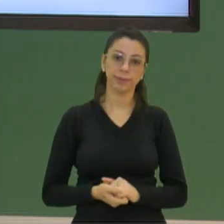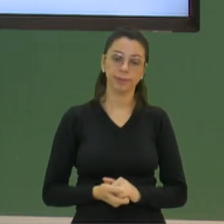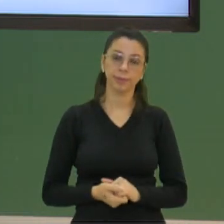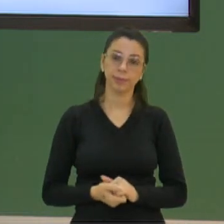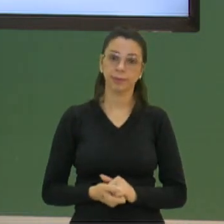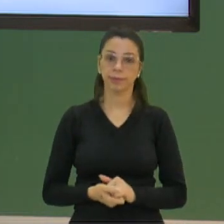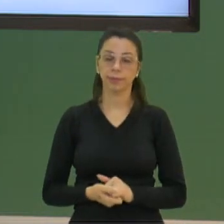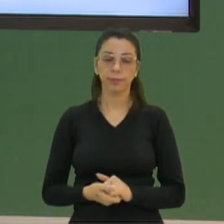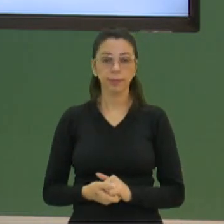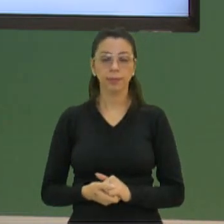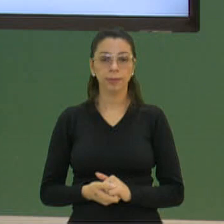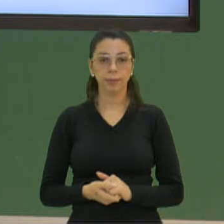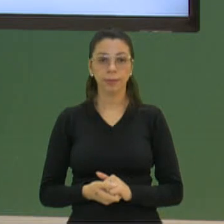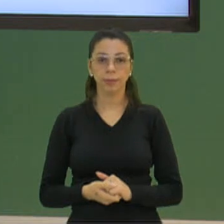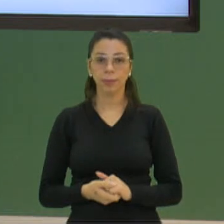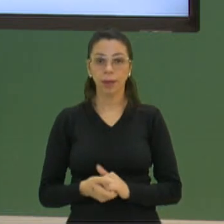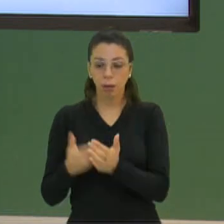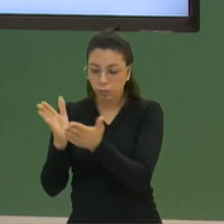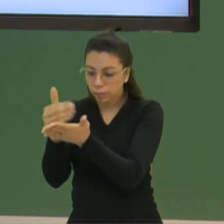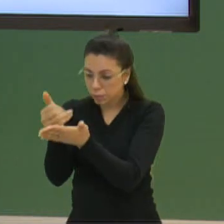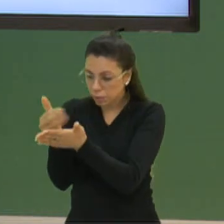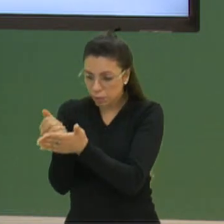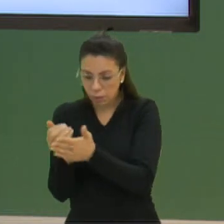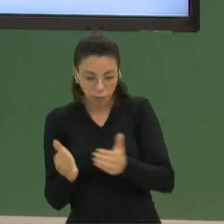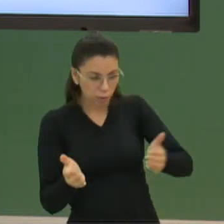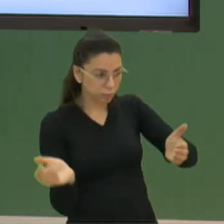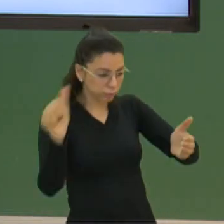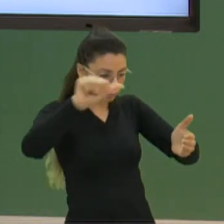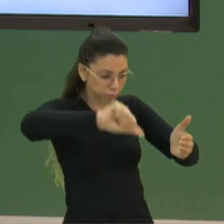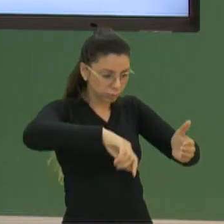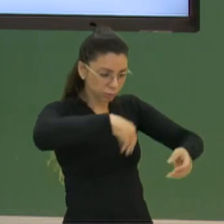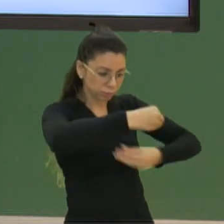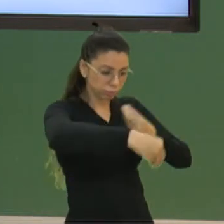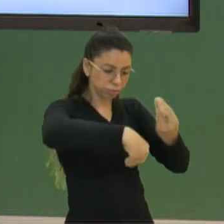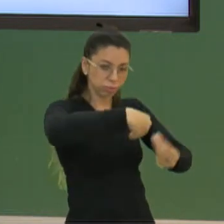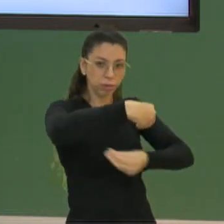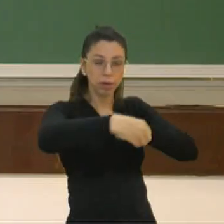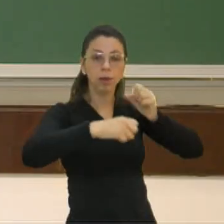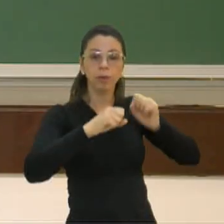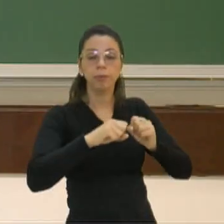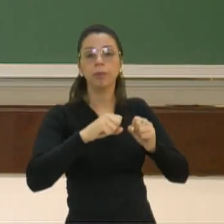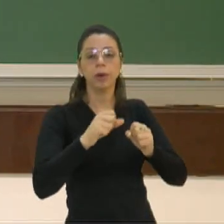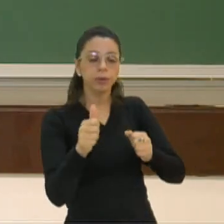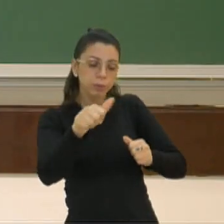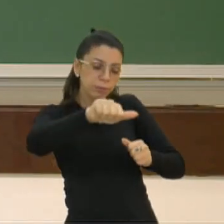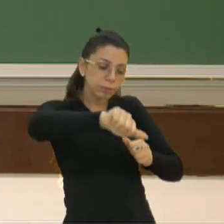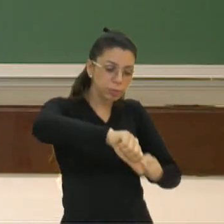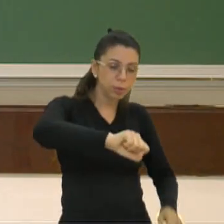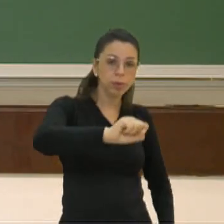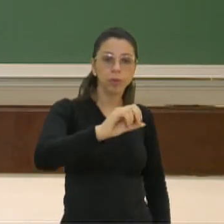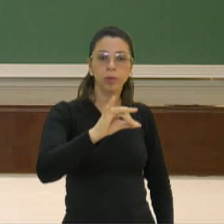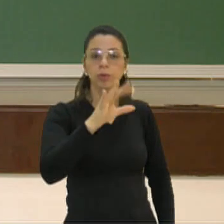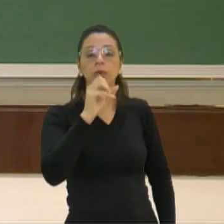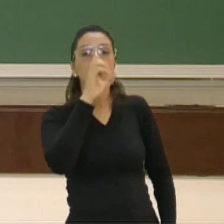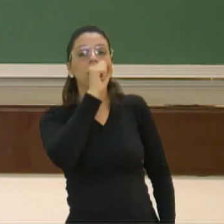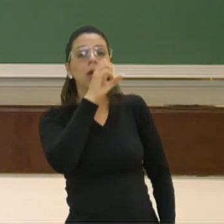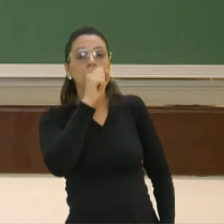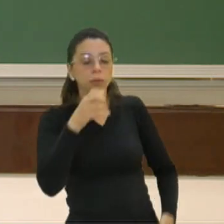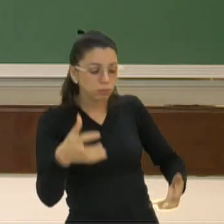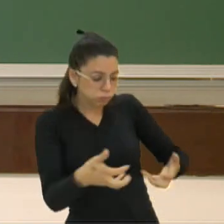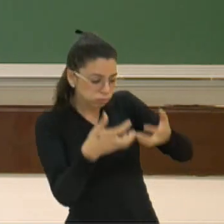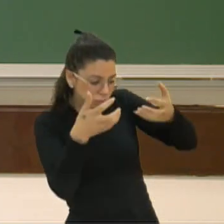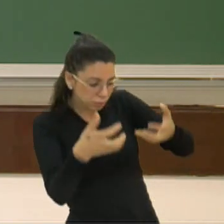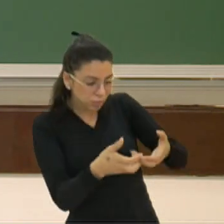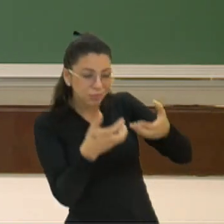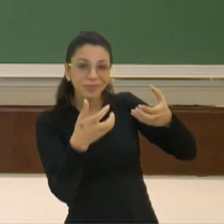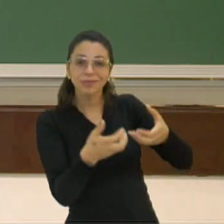coloque todas as frutas em um recipiente e misture. Você pode colocar um pouquinho de suco de laranja, suco de limão, para dar uma suculência para